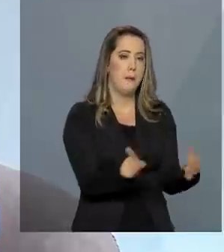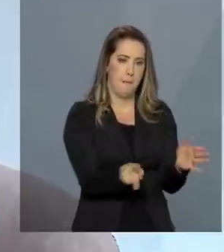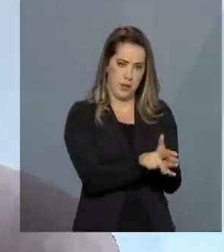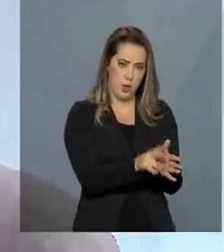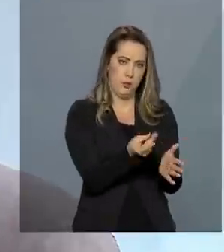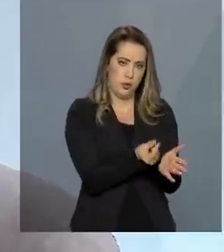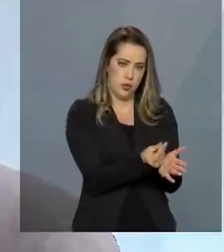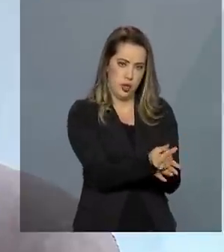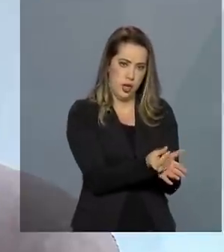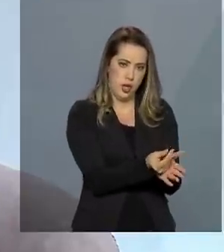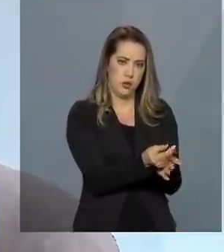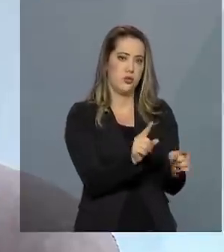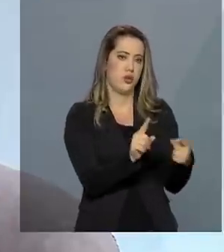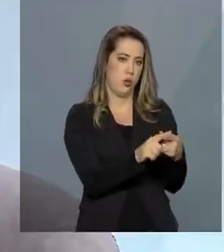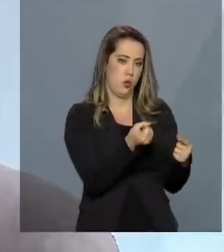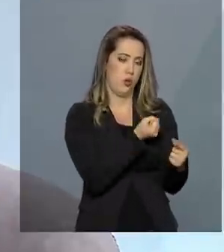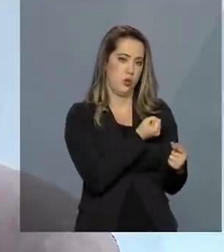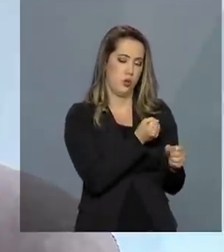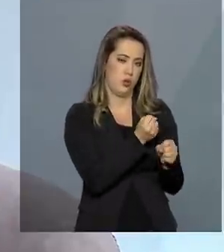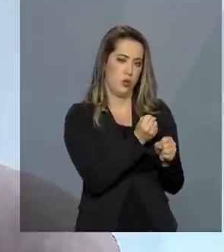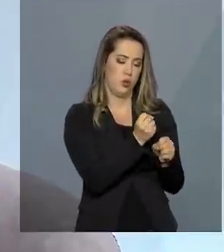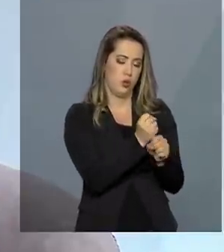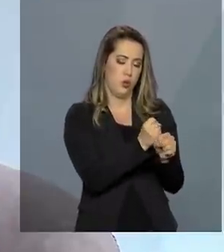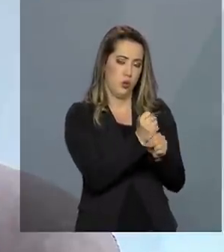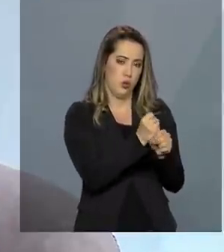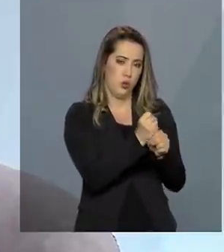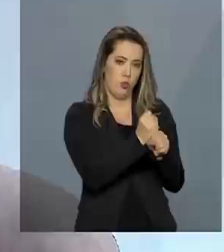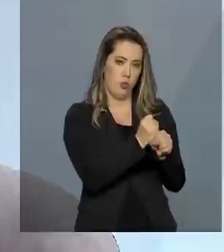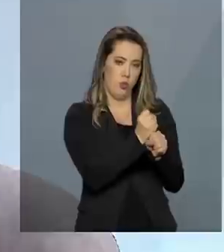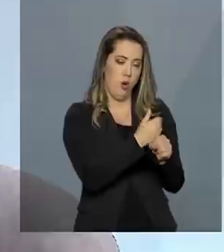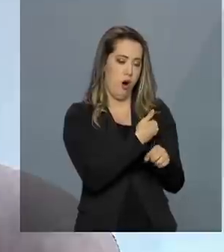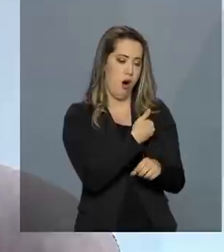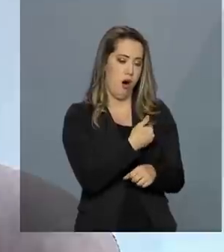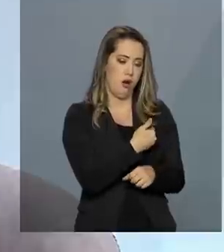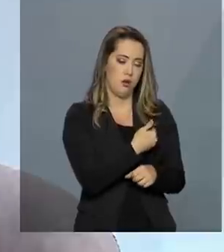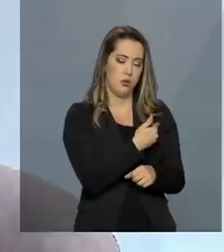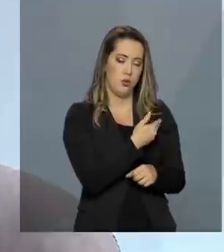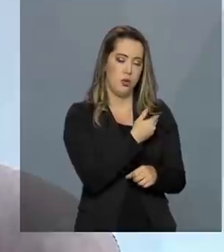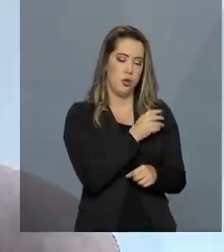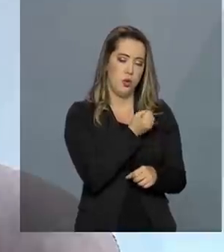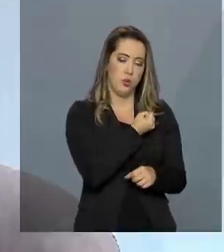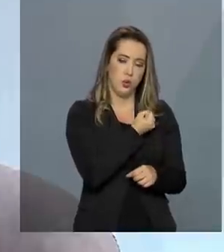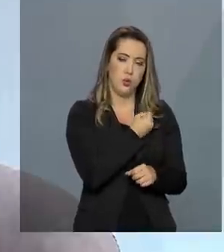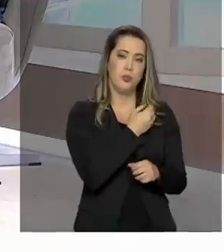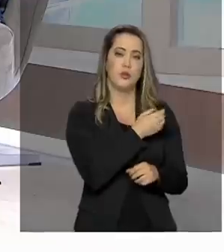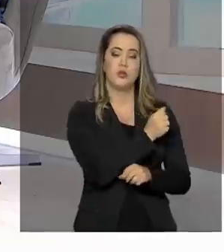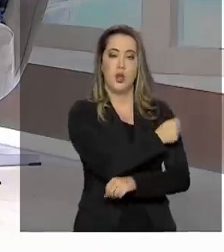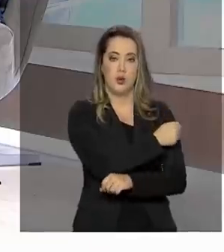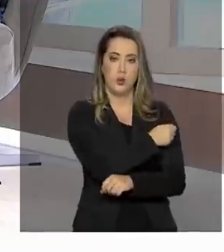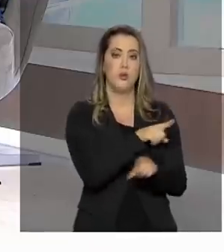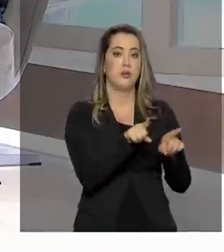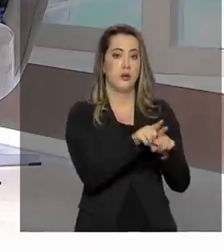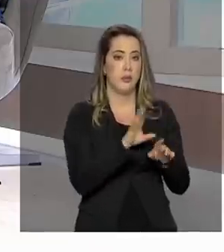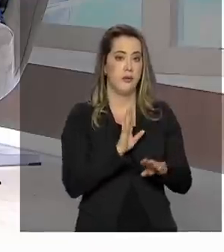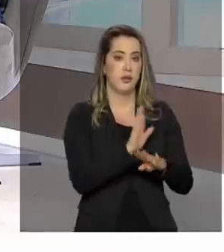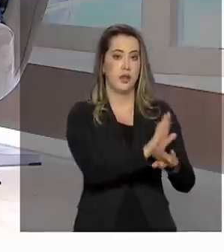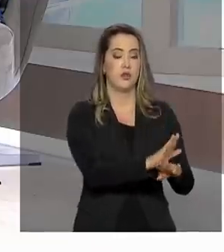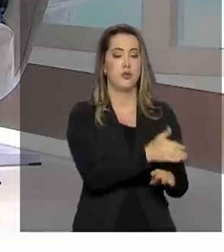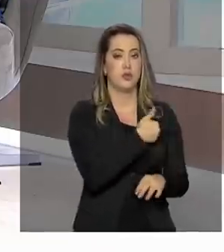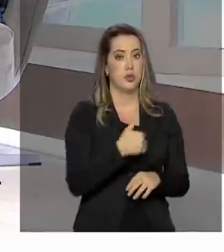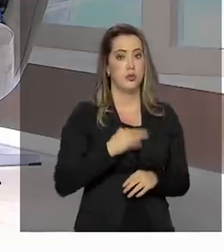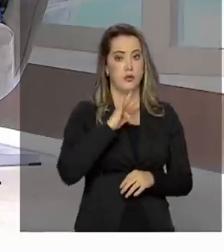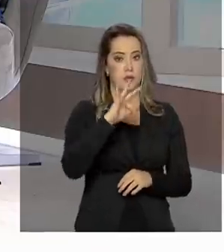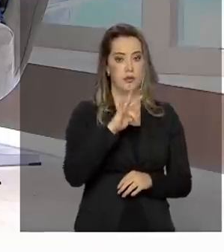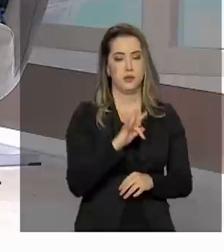anual por aluno, também vão receber complementação da União. Eu estava dando uma olhada numa